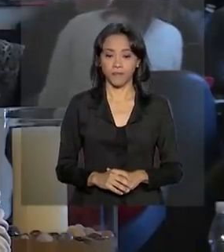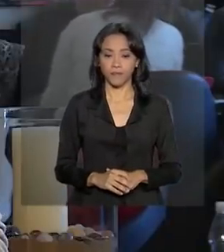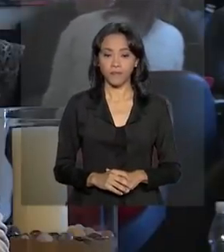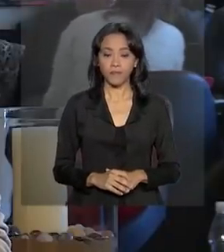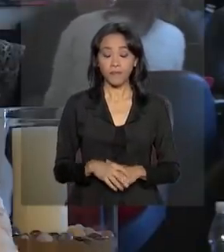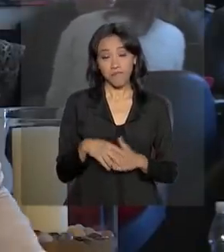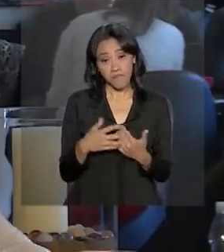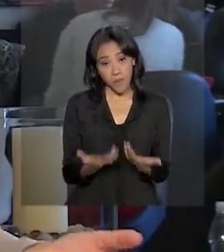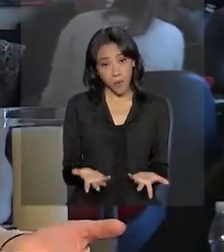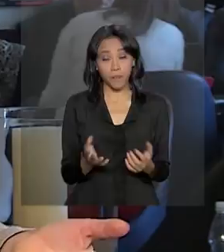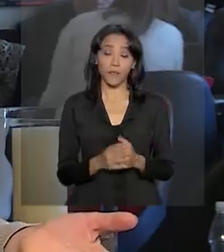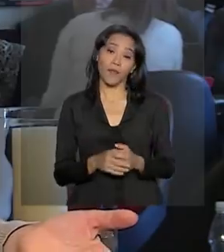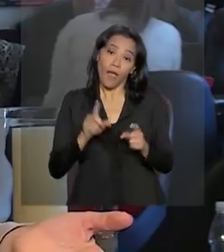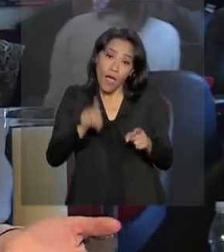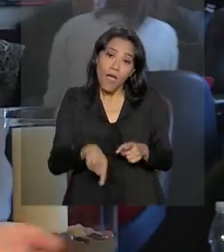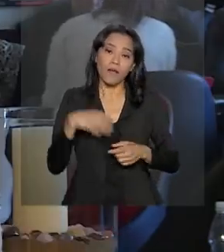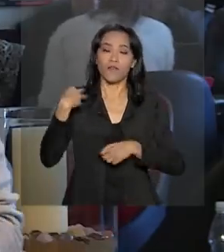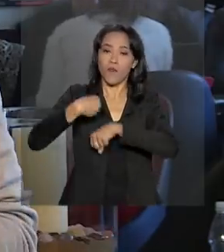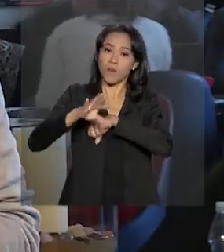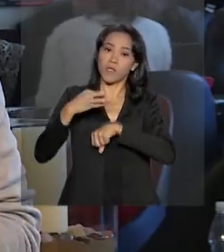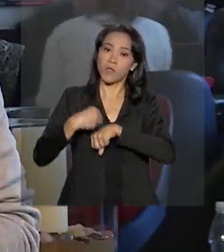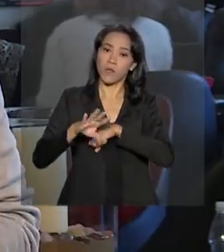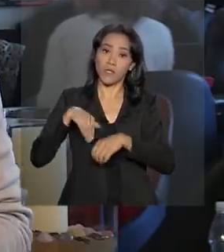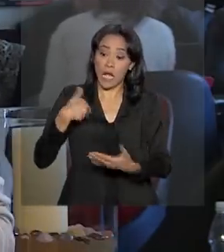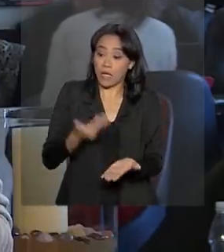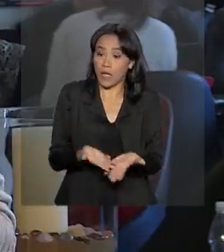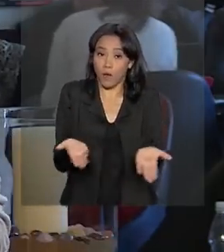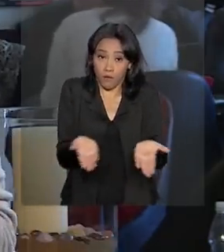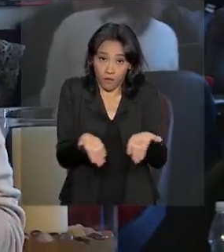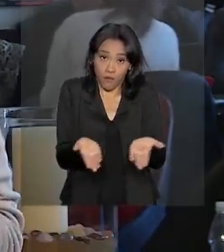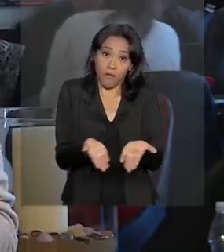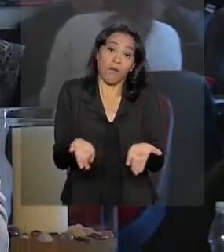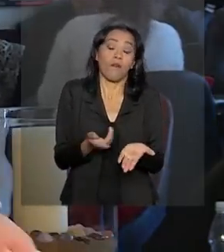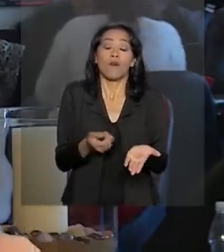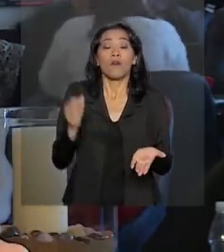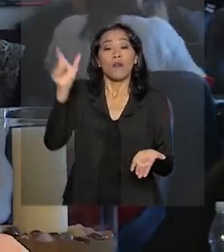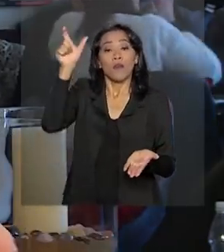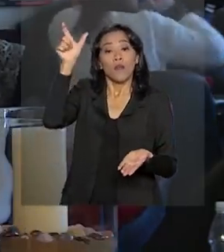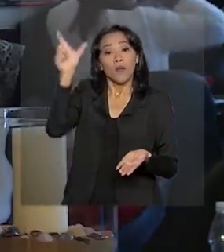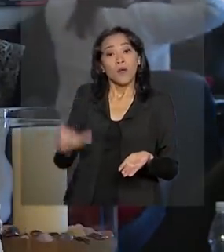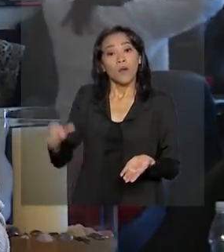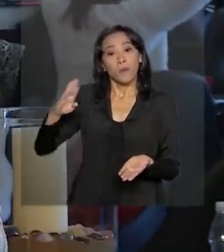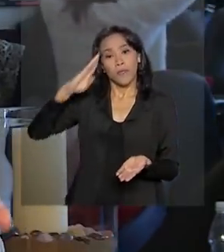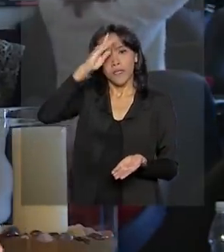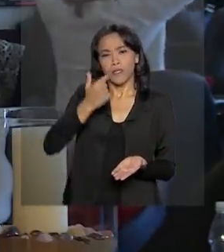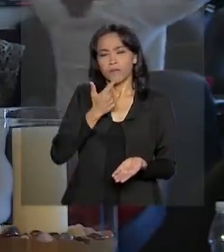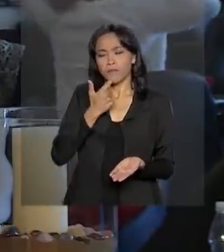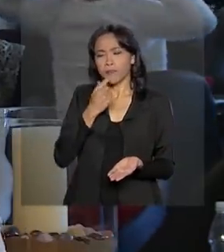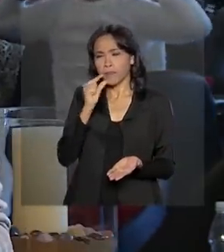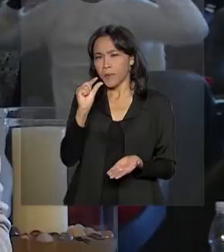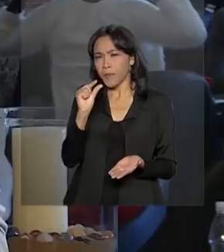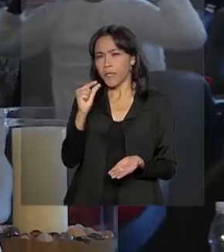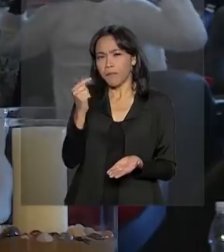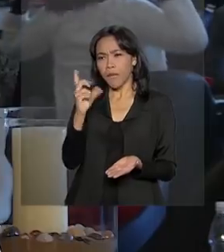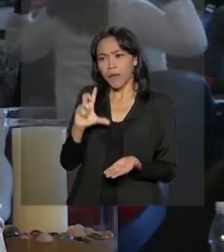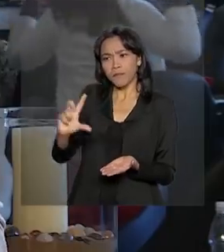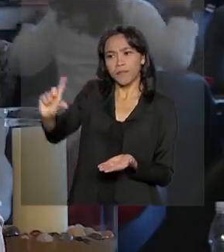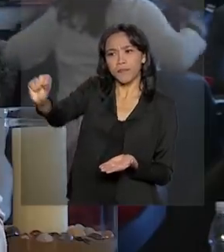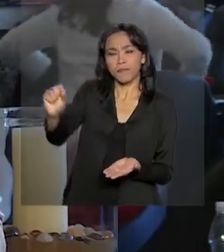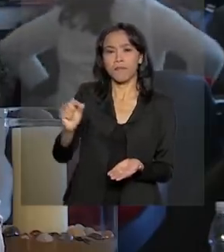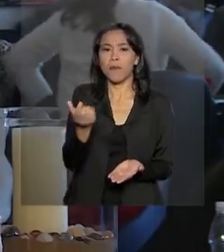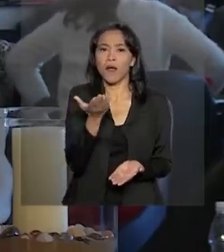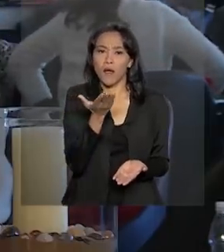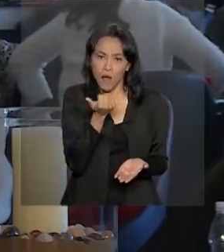Bom, Paulo, essas são as informações até o momento. O presidente Jair Bolsonaro está prestes a sair aqui do hotel, para esse almoço, né, que eu citei